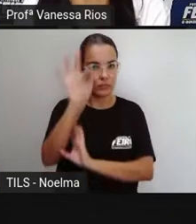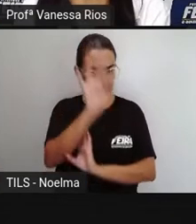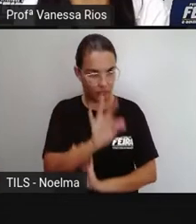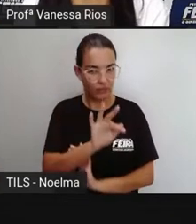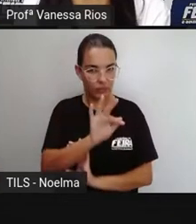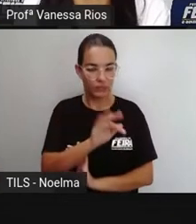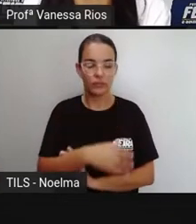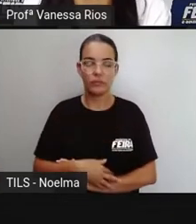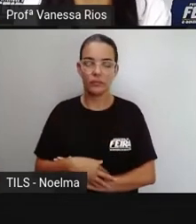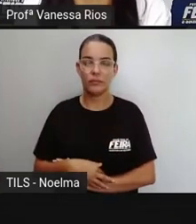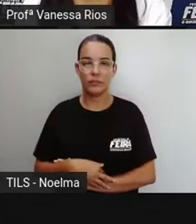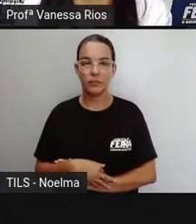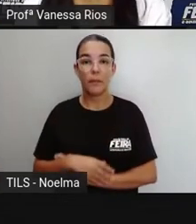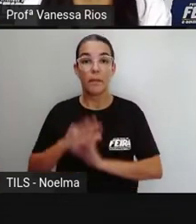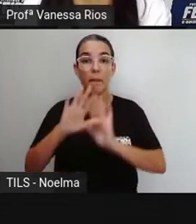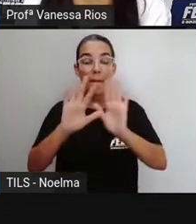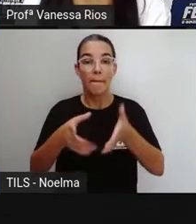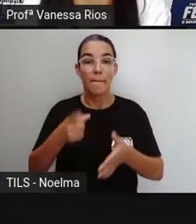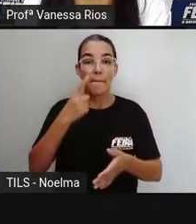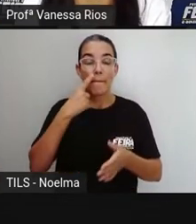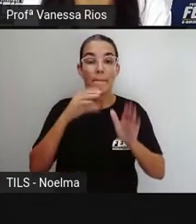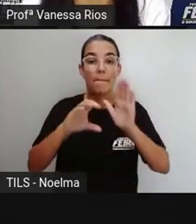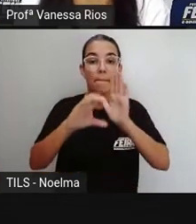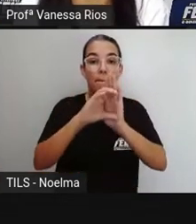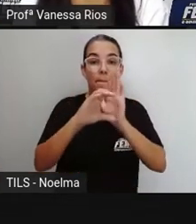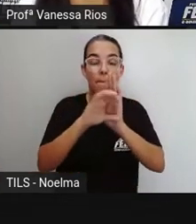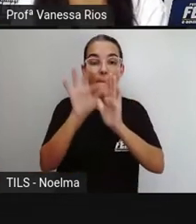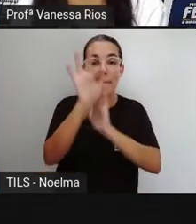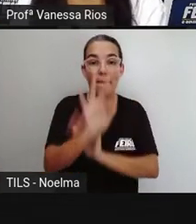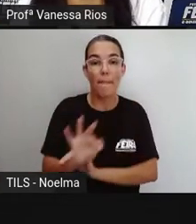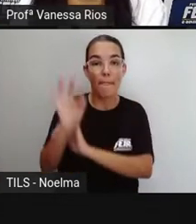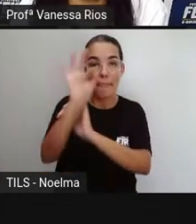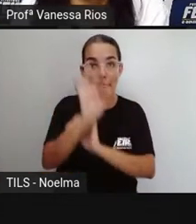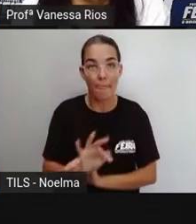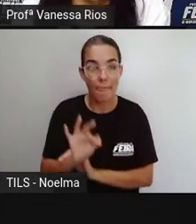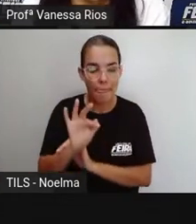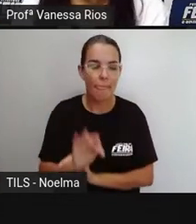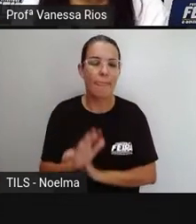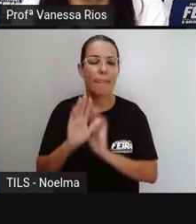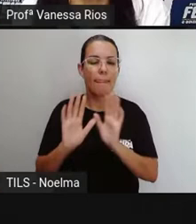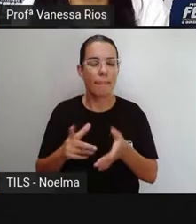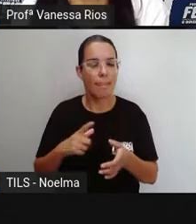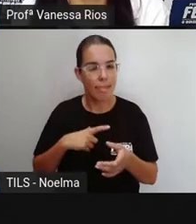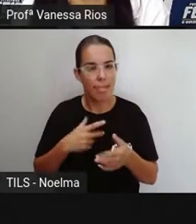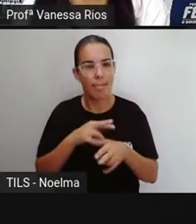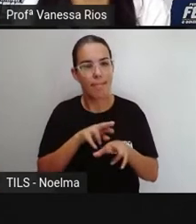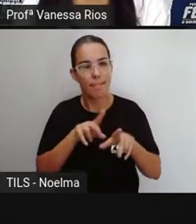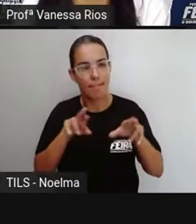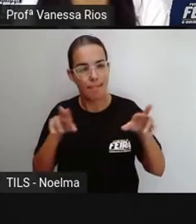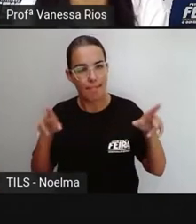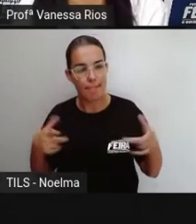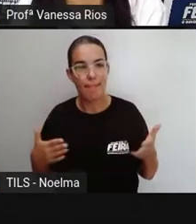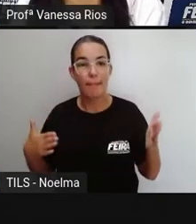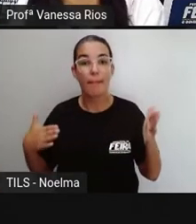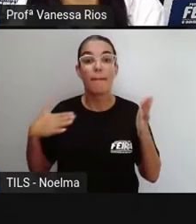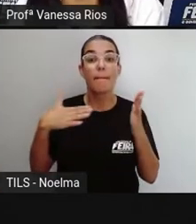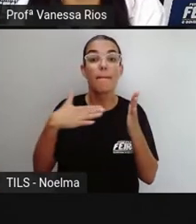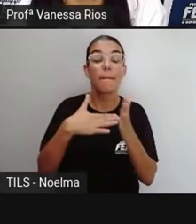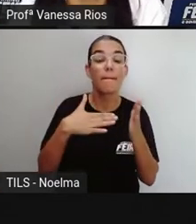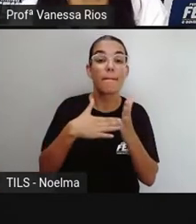observou aí a Constituição Federal do Brasil, passou por diversas constituições. E aí a nossa última